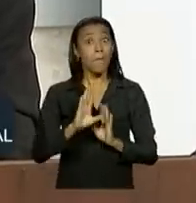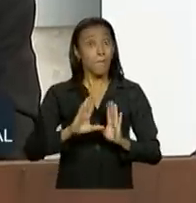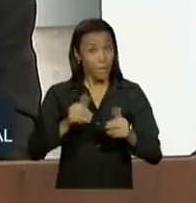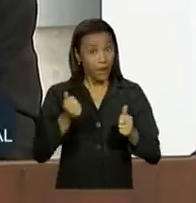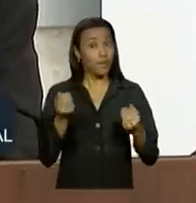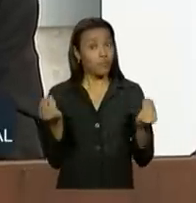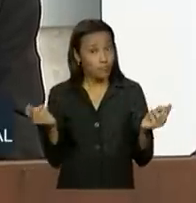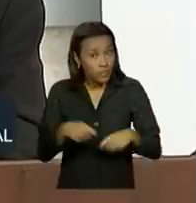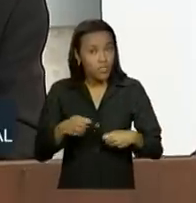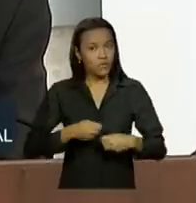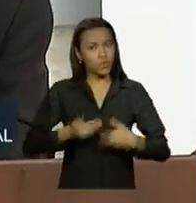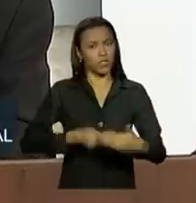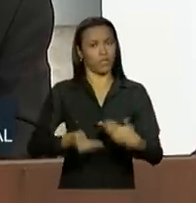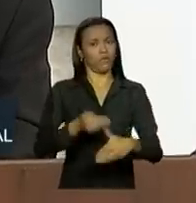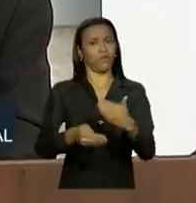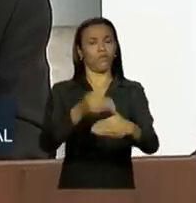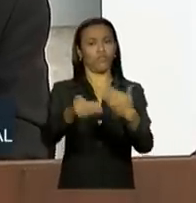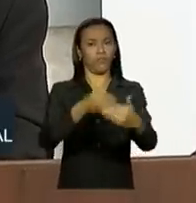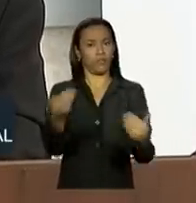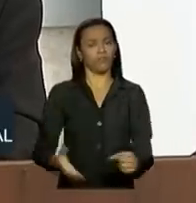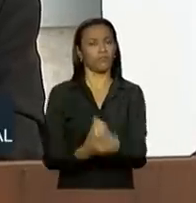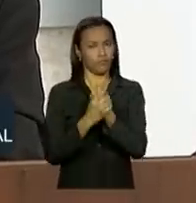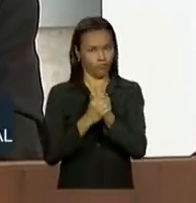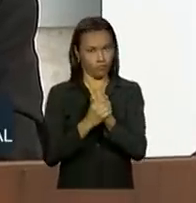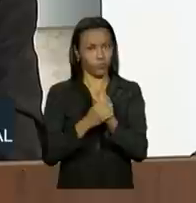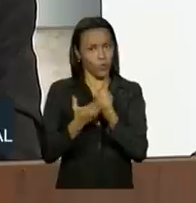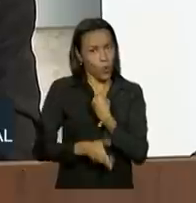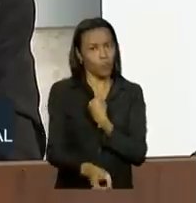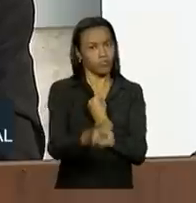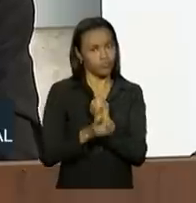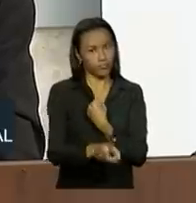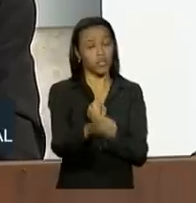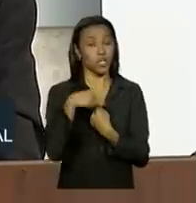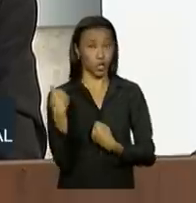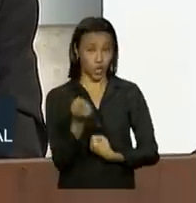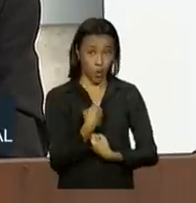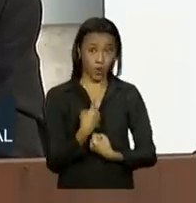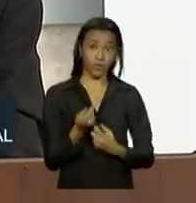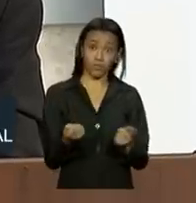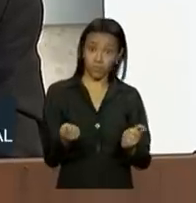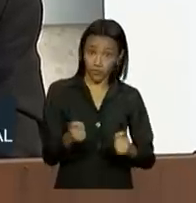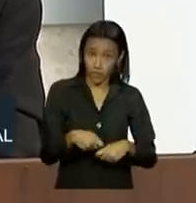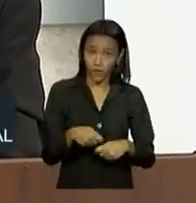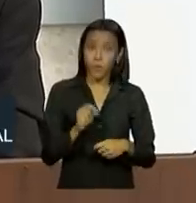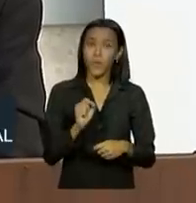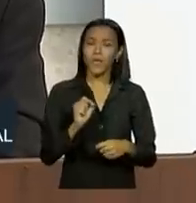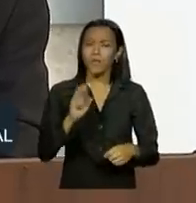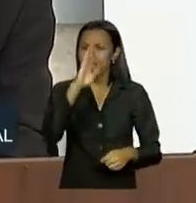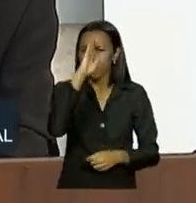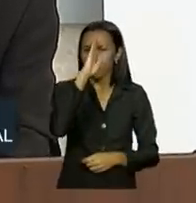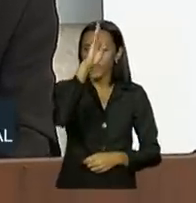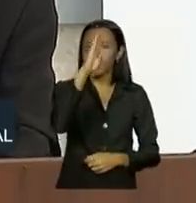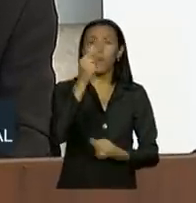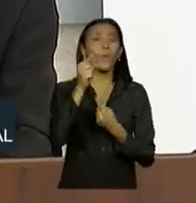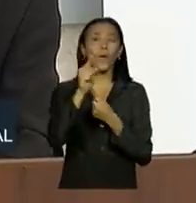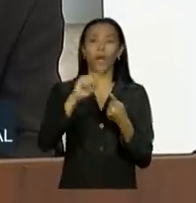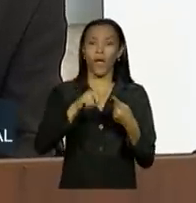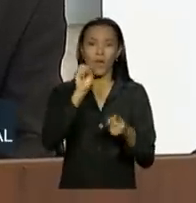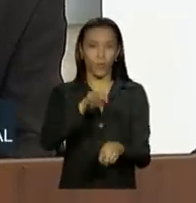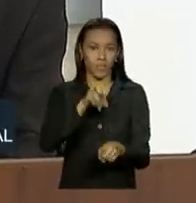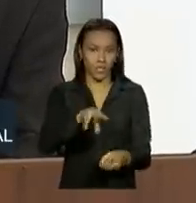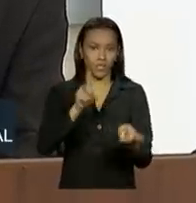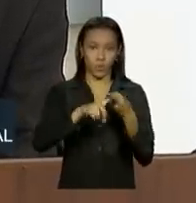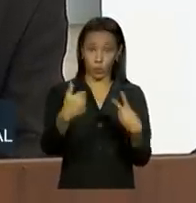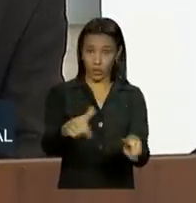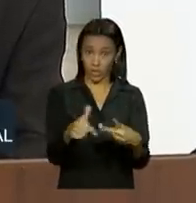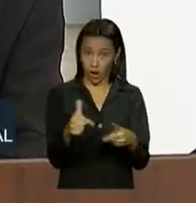desenvolvimento, um desenvolvimento sustentável que, do nosso ponto de vista, tem como pilares a educação e